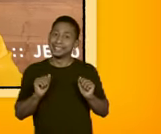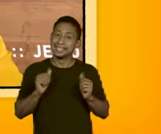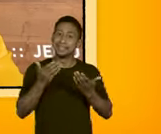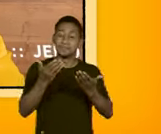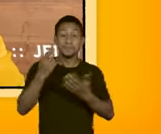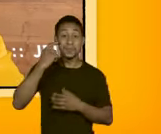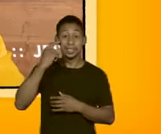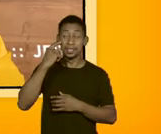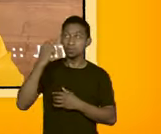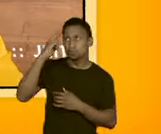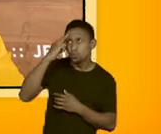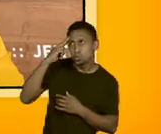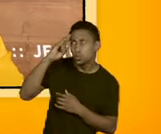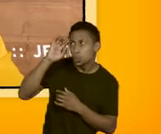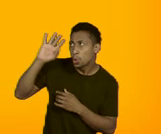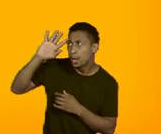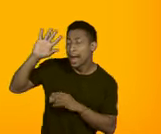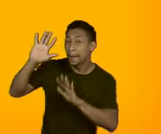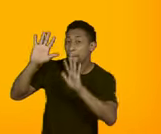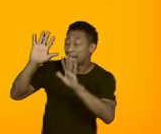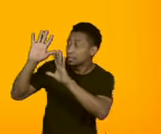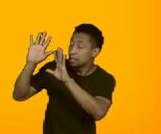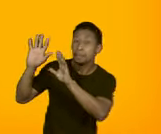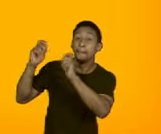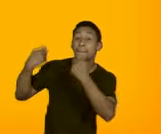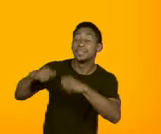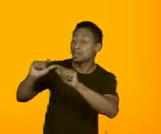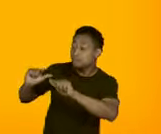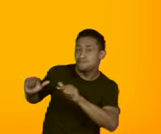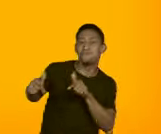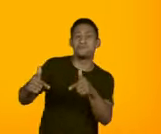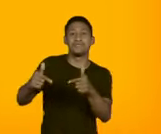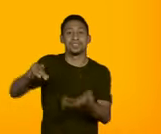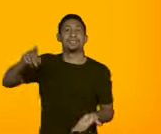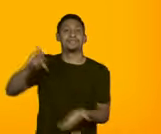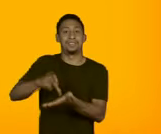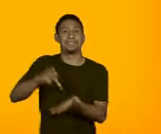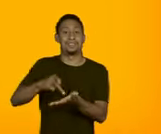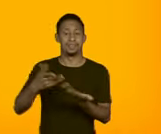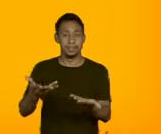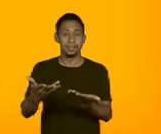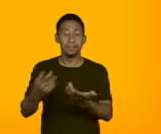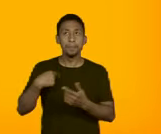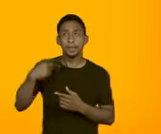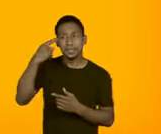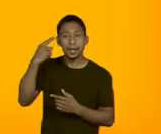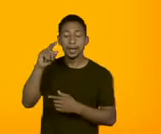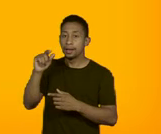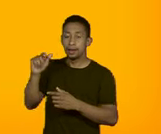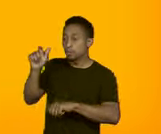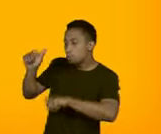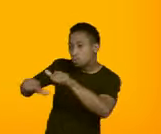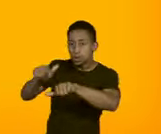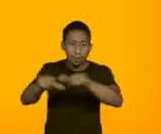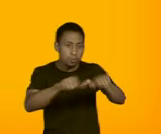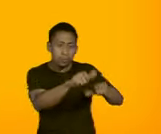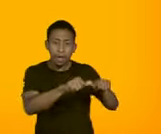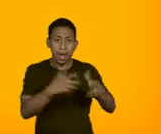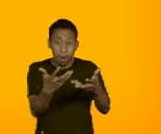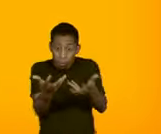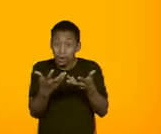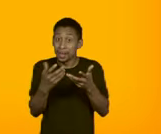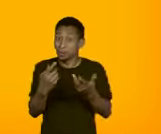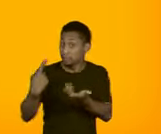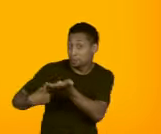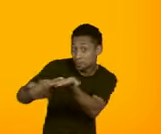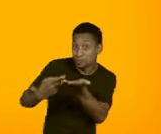que mais do que sonhar, a gente pode realizar. Então eu preciso incorporar no meu dia a dia as mudanças que eu quero ver acontecer na prática. E eu conto com